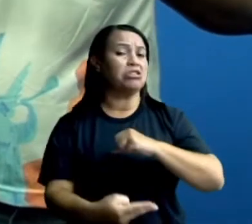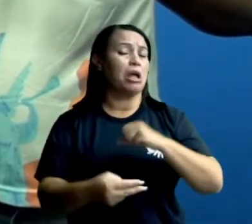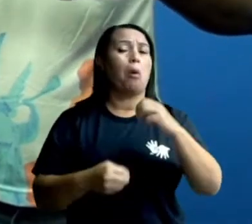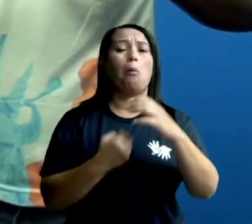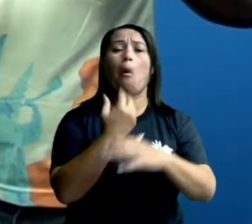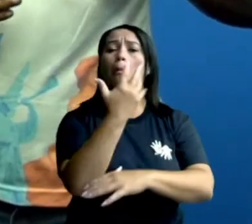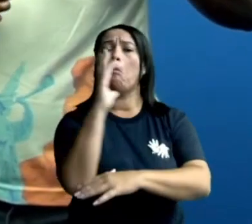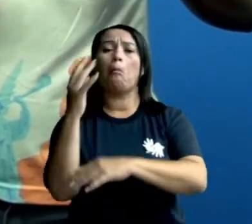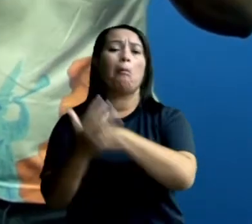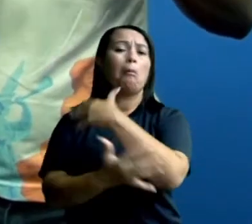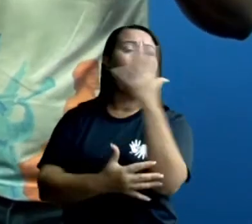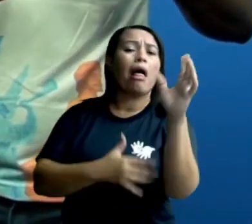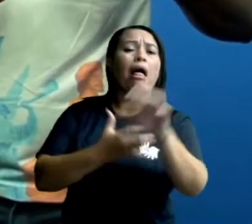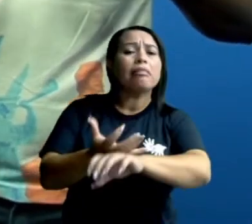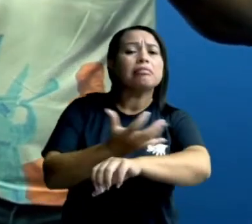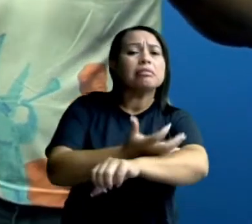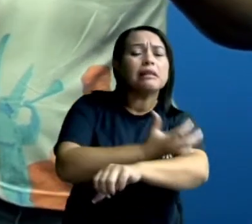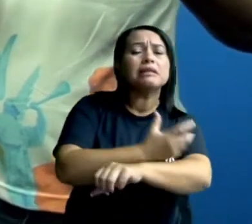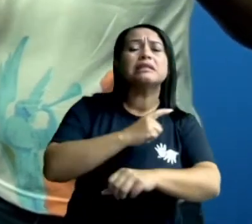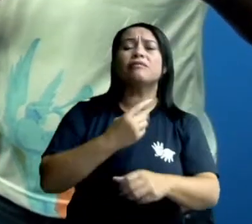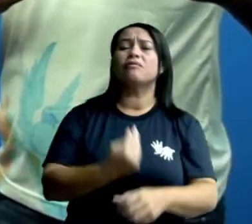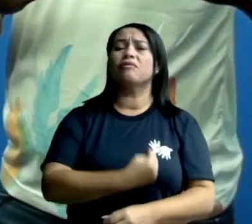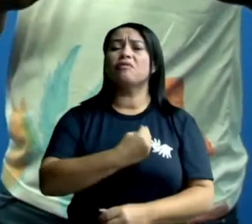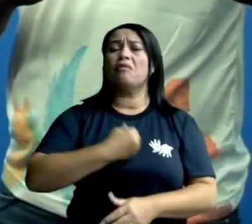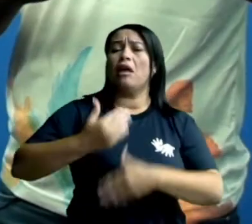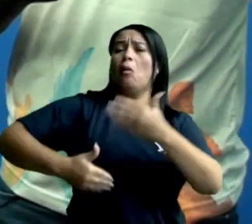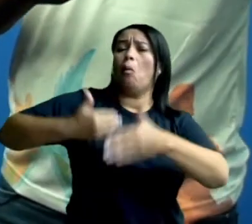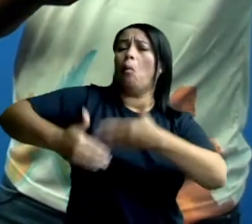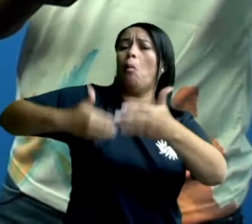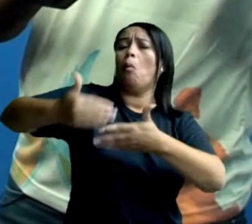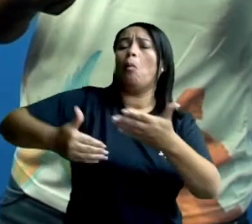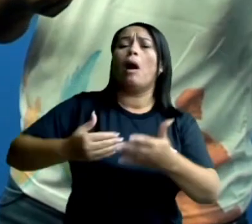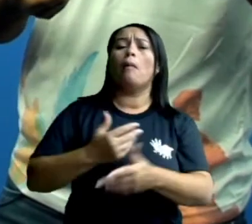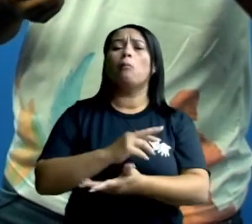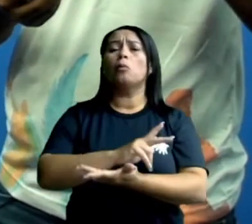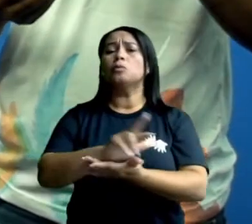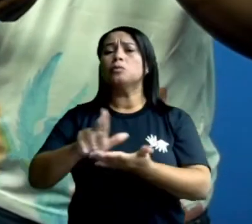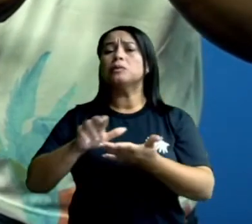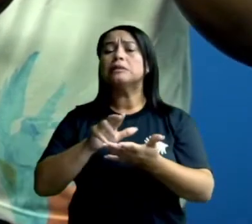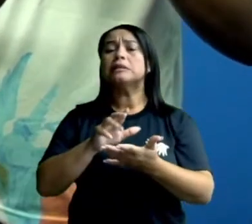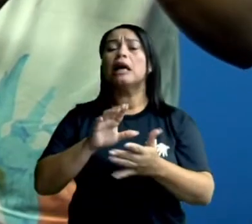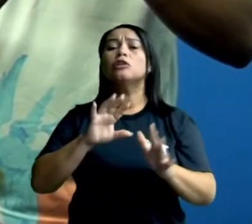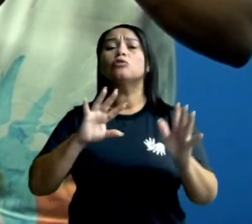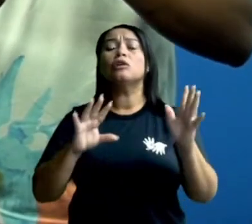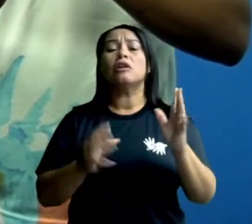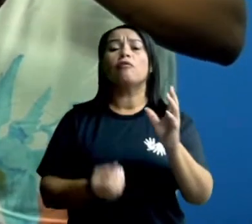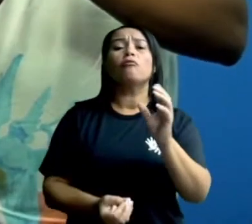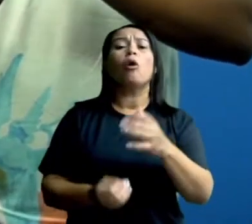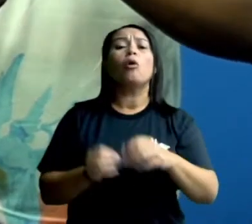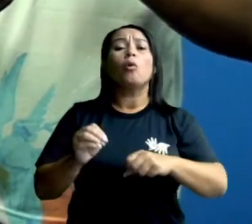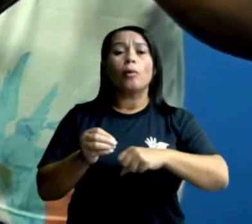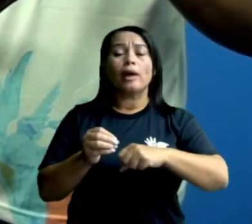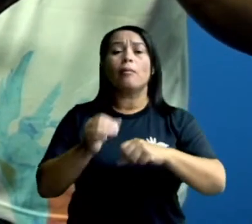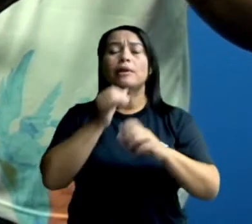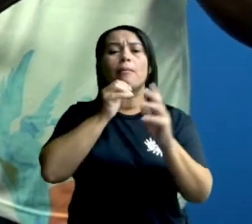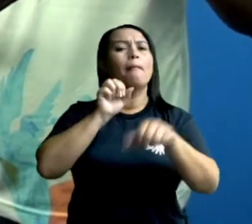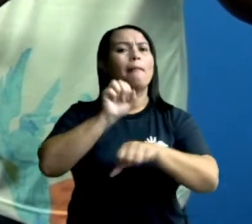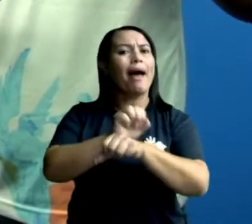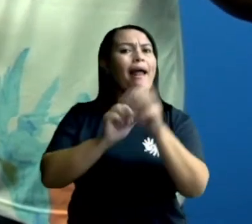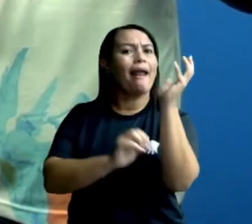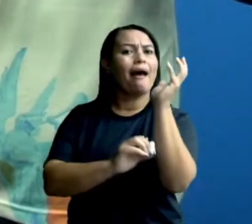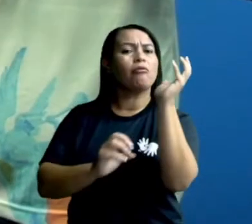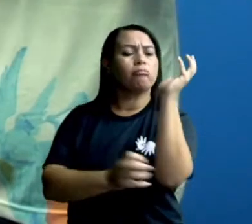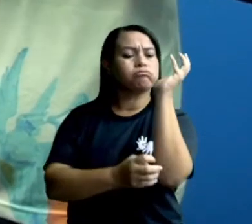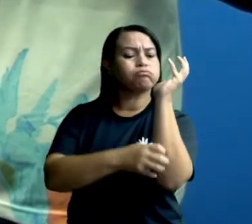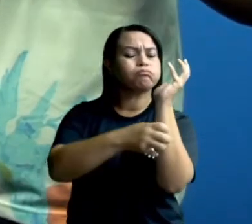plantas que viveram há milhões de anos, eles foram mineralizados, minerais foram preenchendo a sua matéria